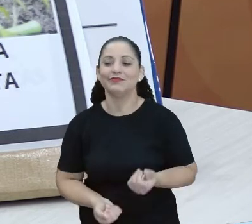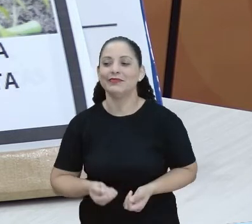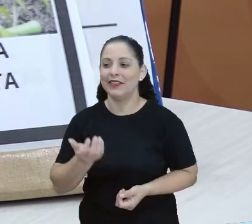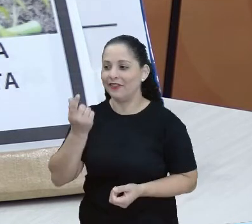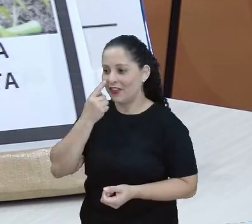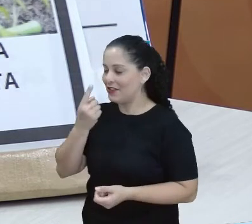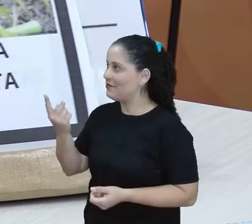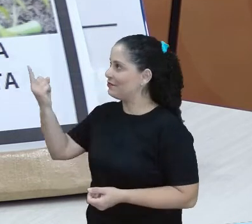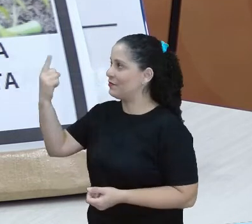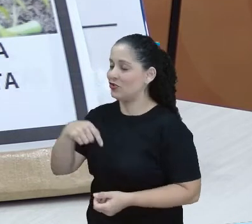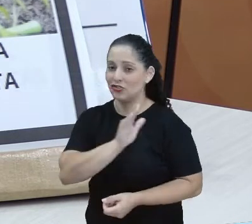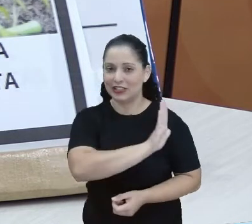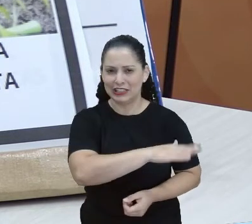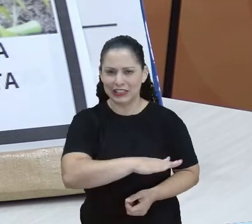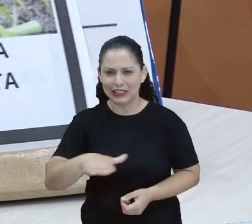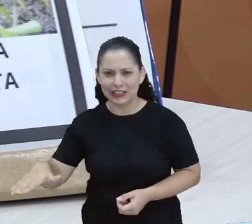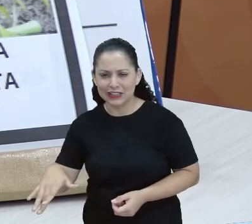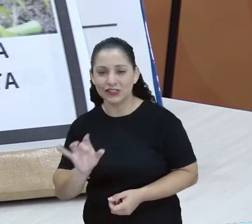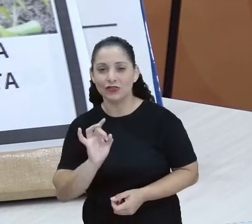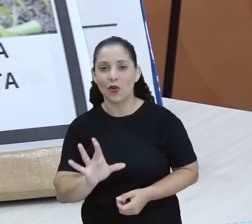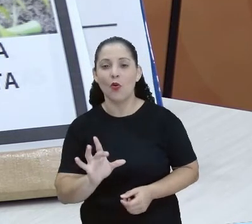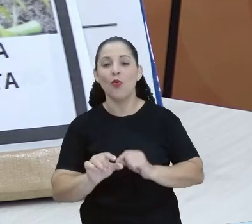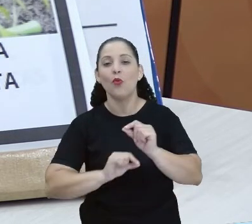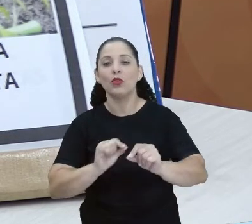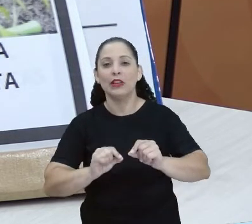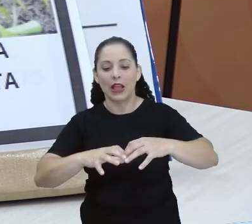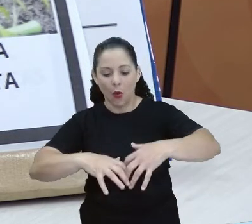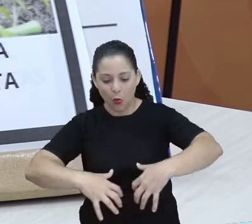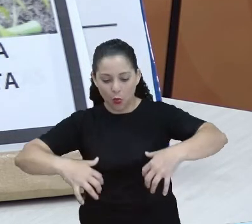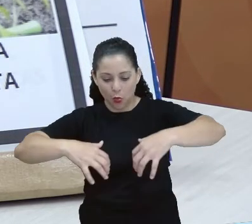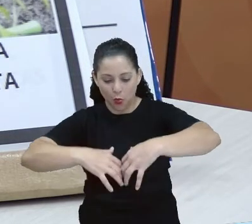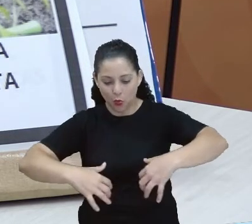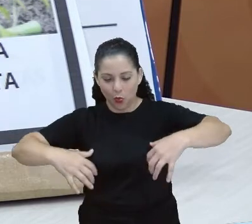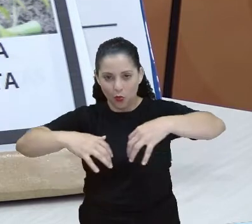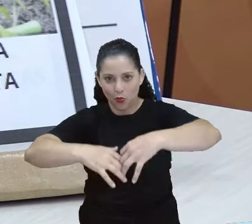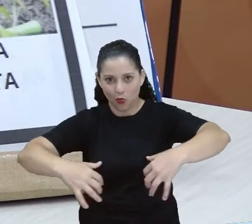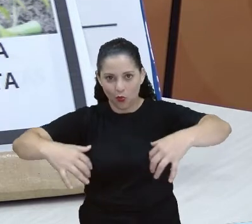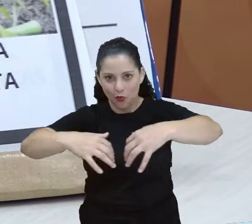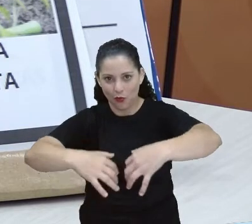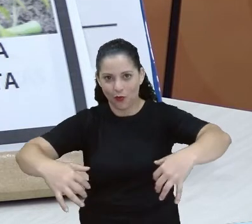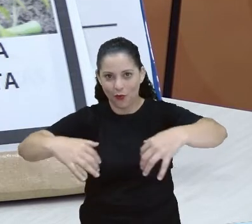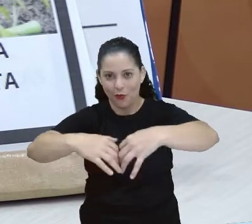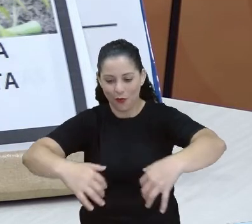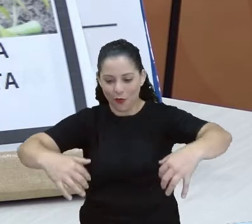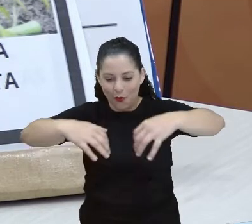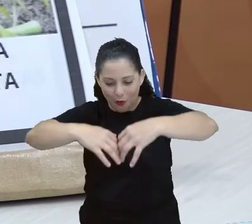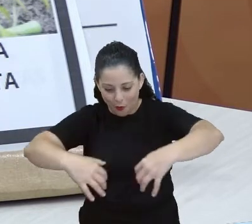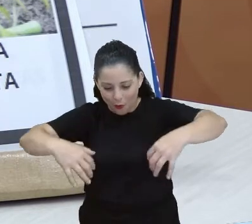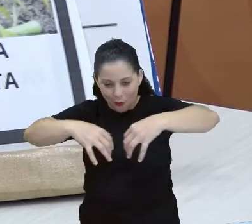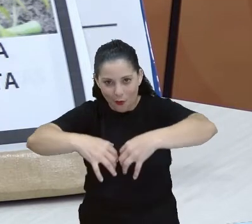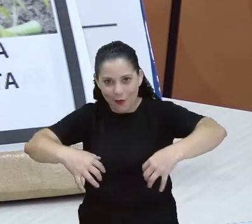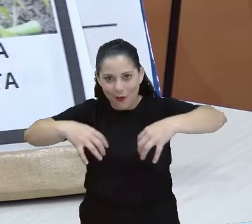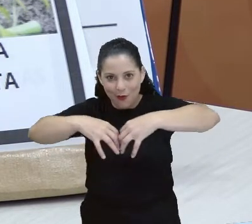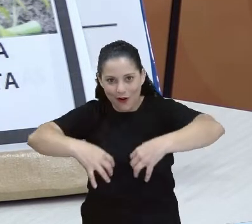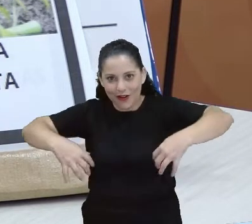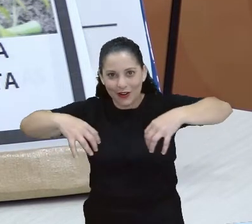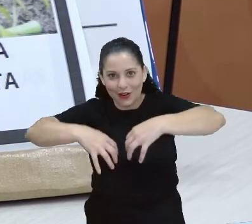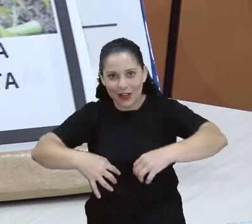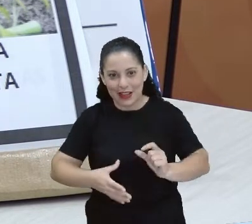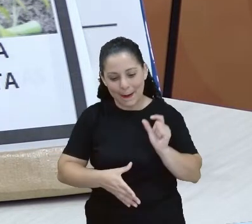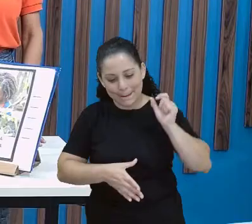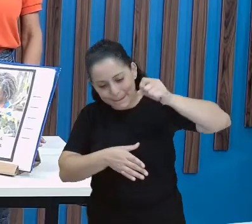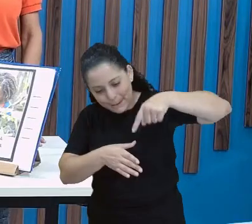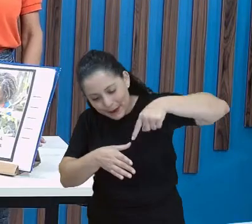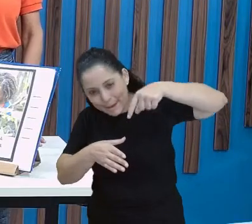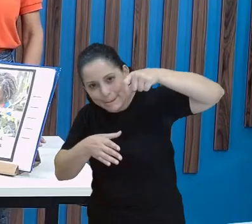crianças estão colocando a mão na massa. Na massa não, na terra, não é? Estão aí